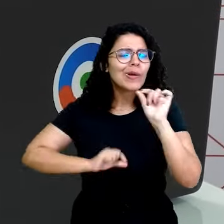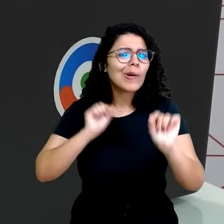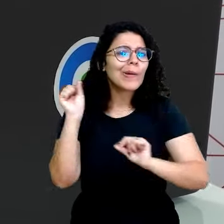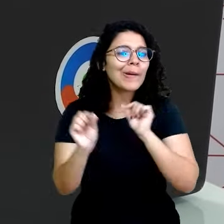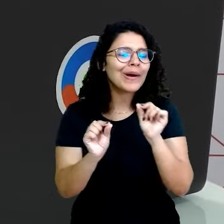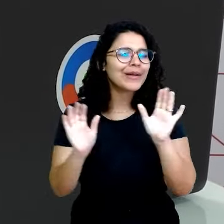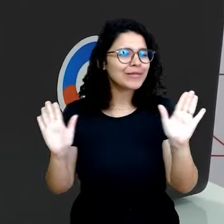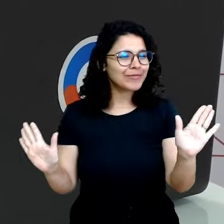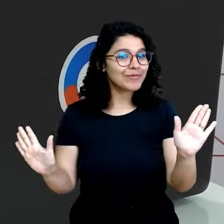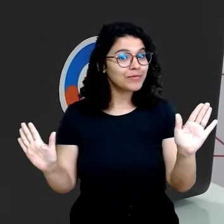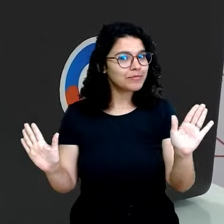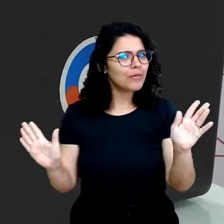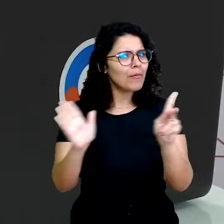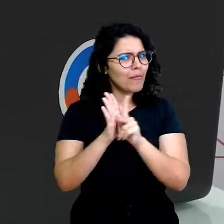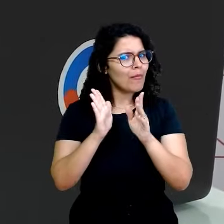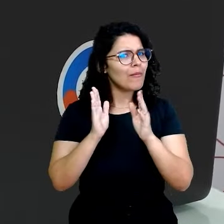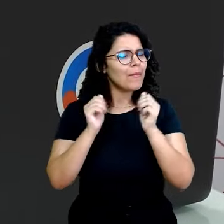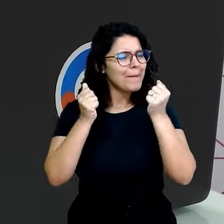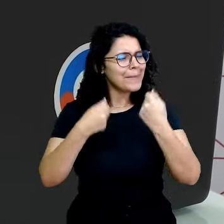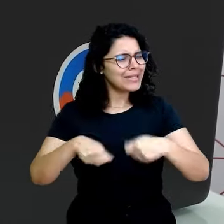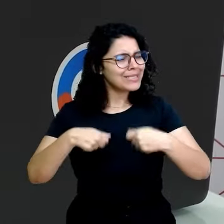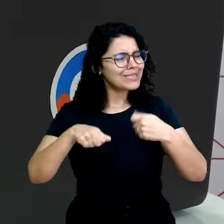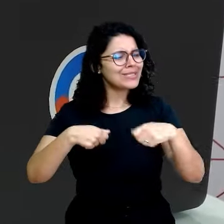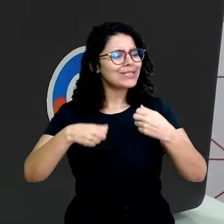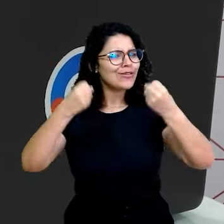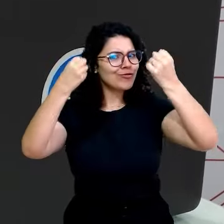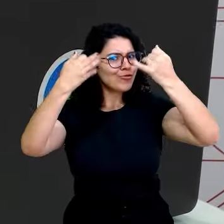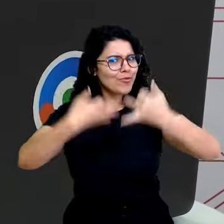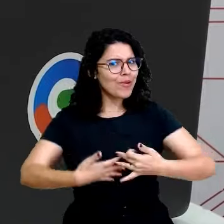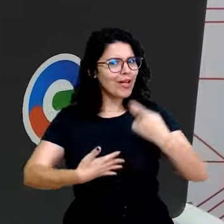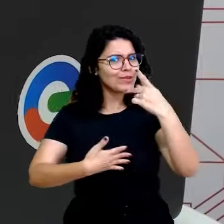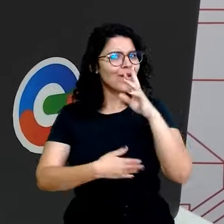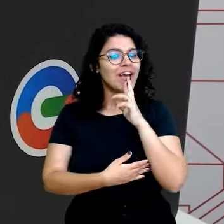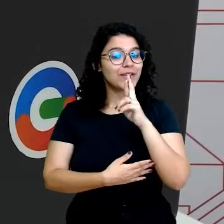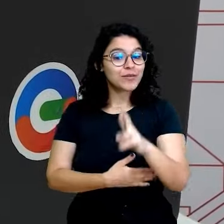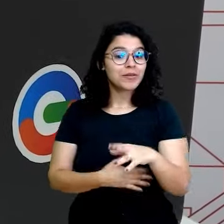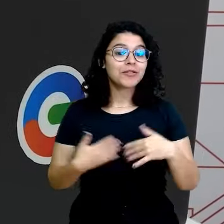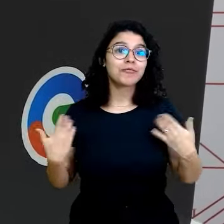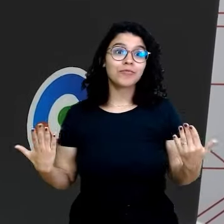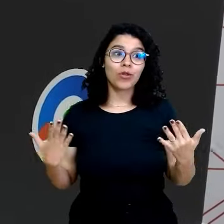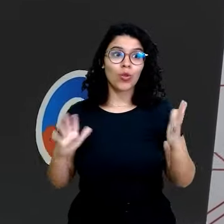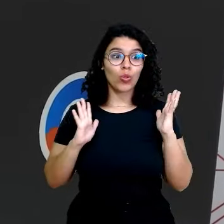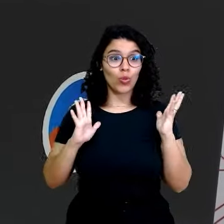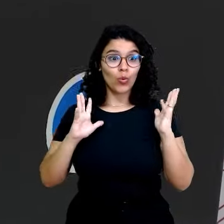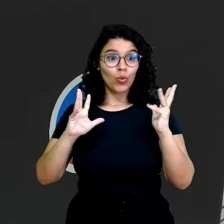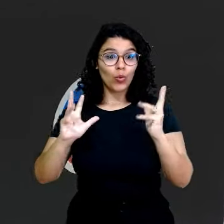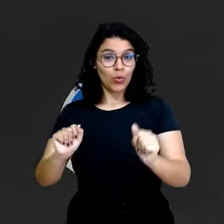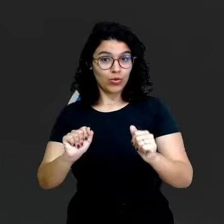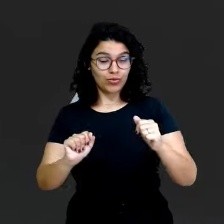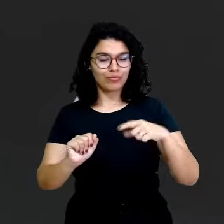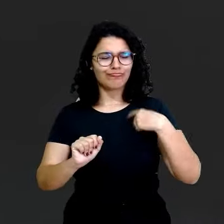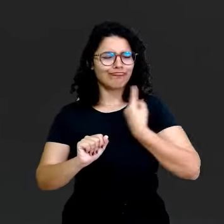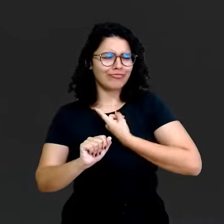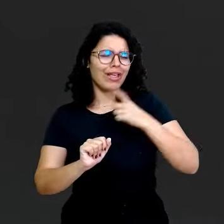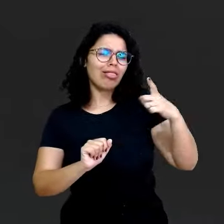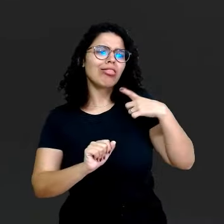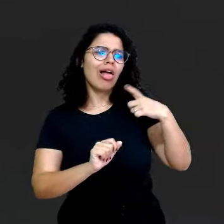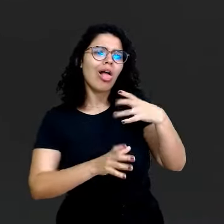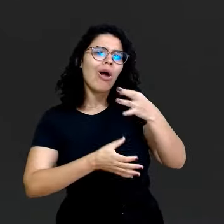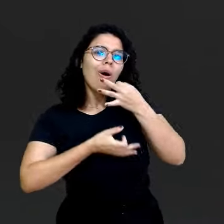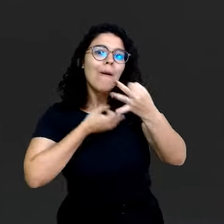Justifique sua resposta! Pois é, todos nós temos uma opinião, ou seja, uma